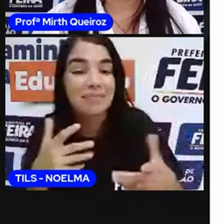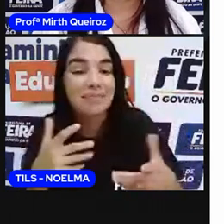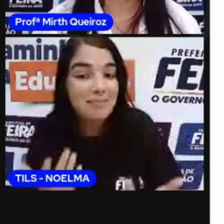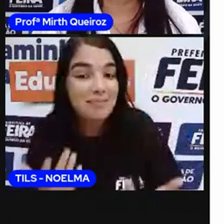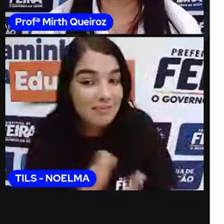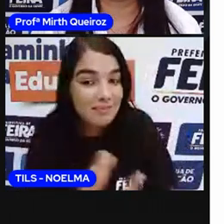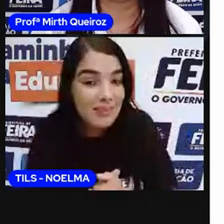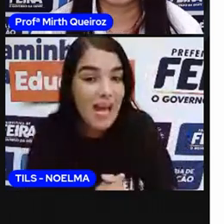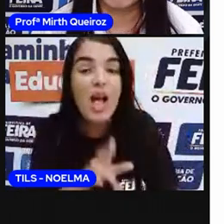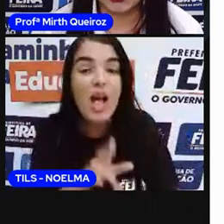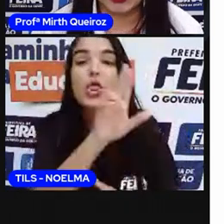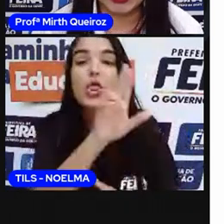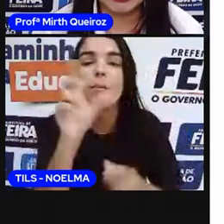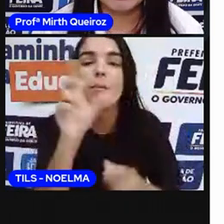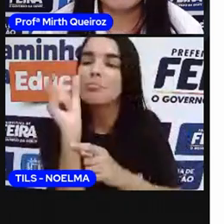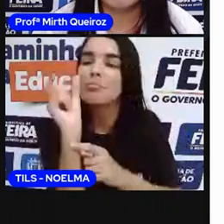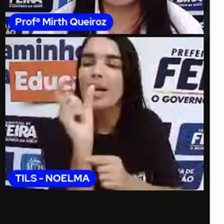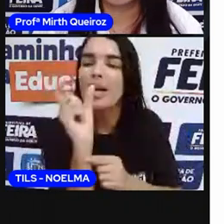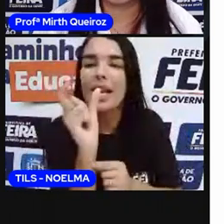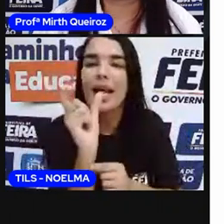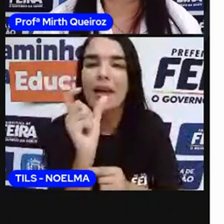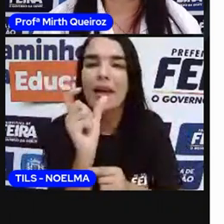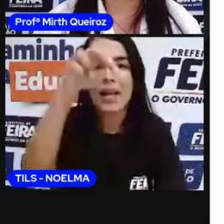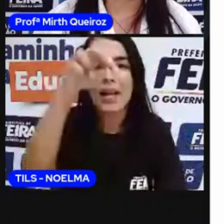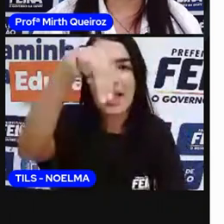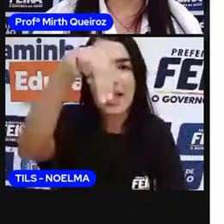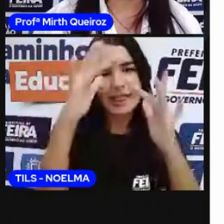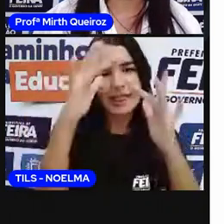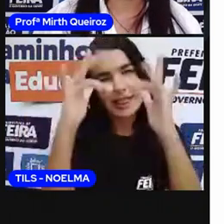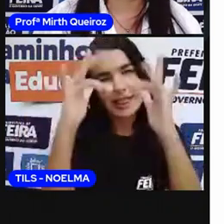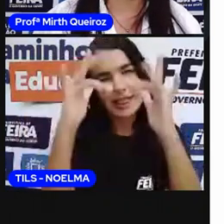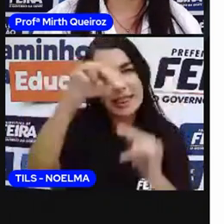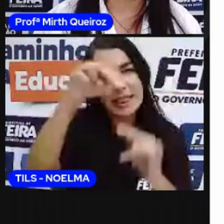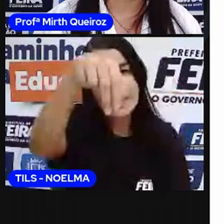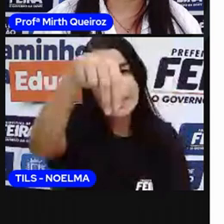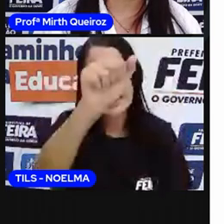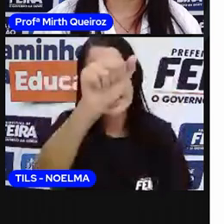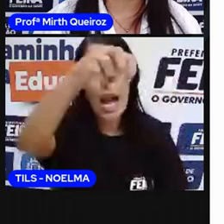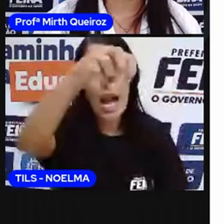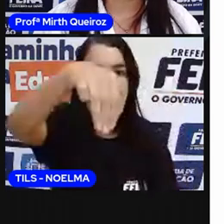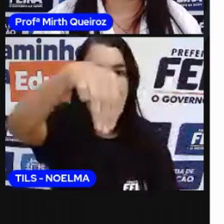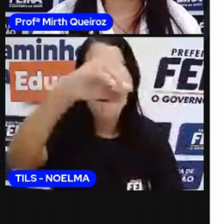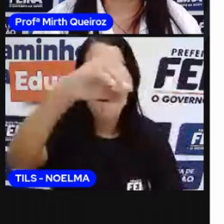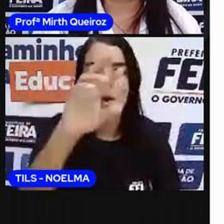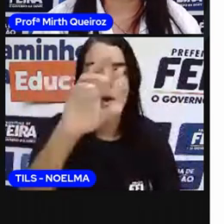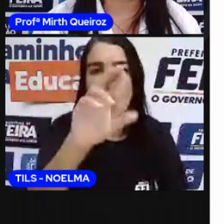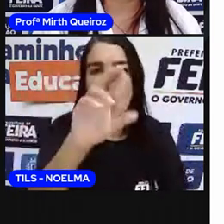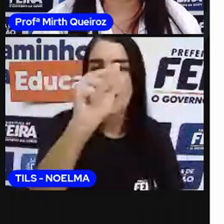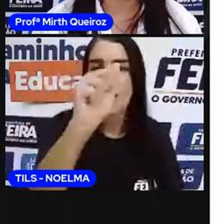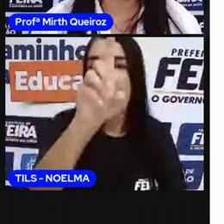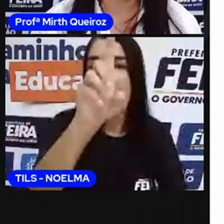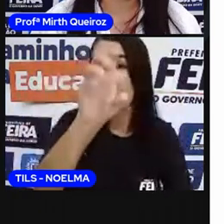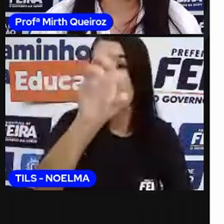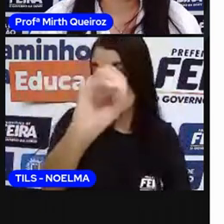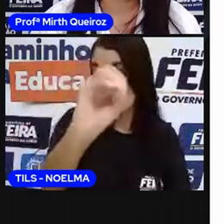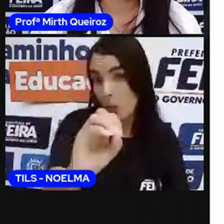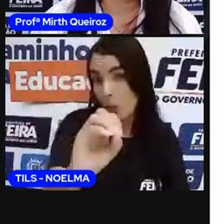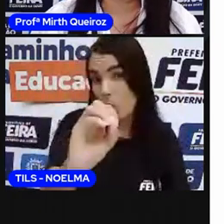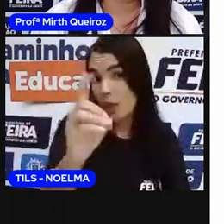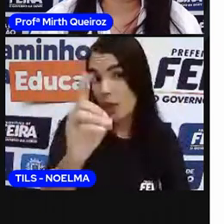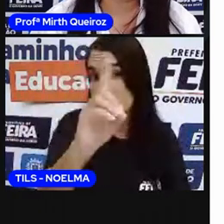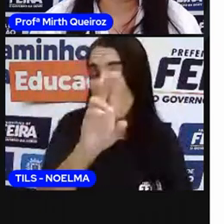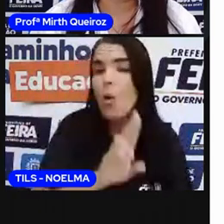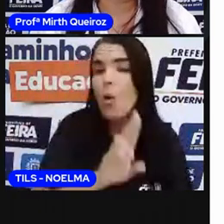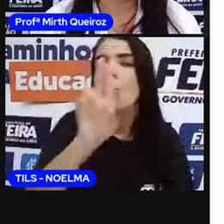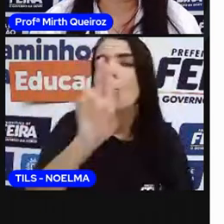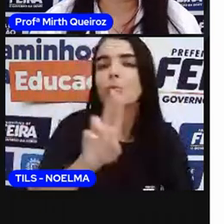namorados, namorados. Ele analisou o termo namorado, não do conjunto